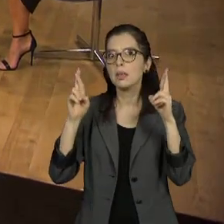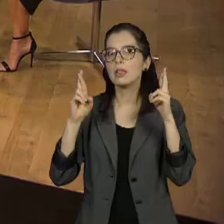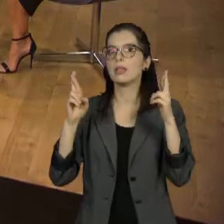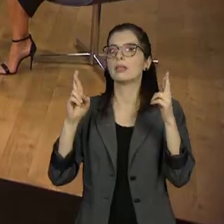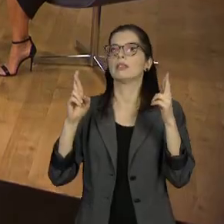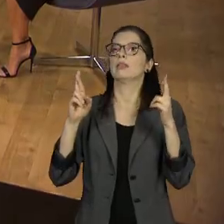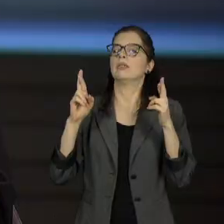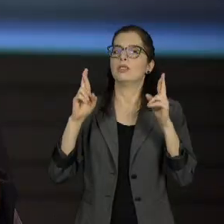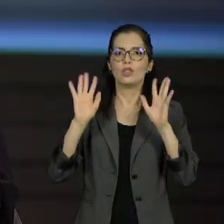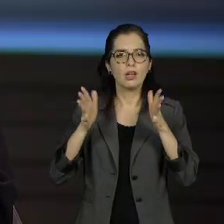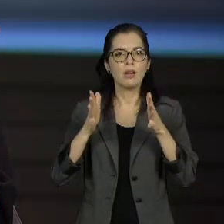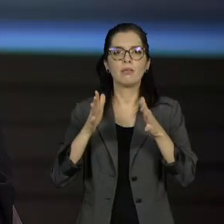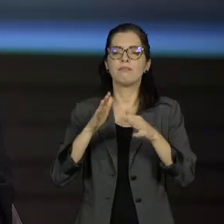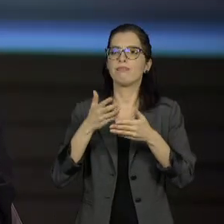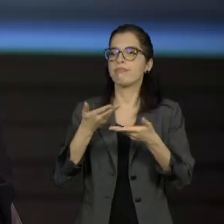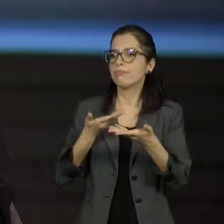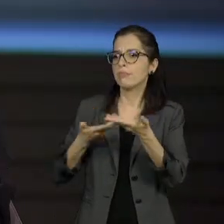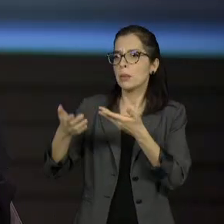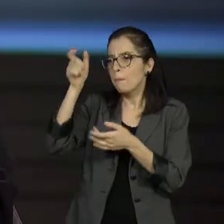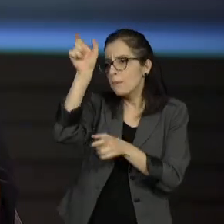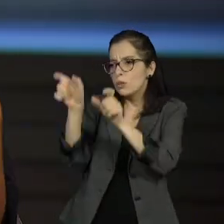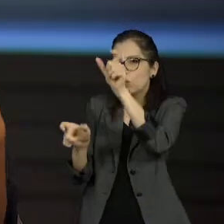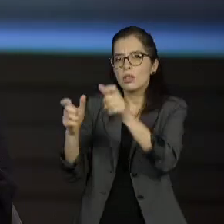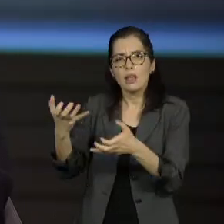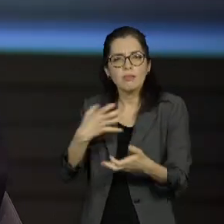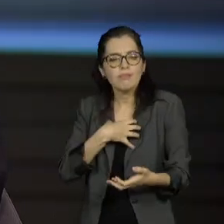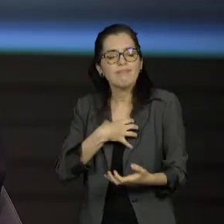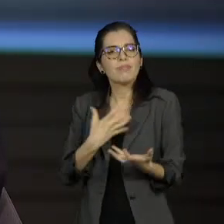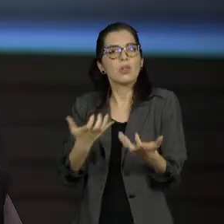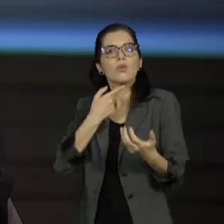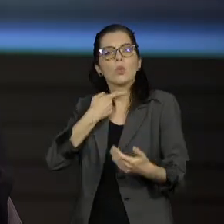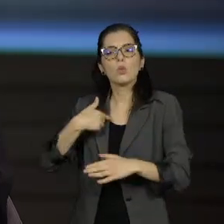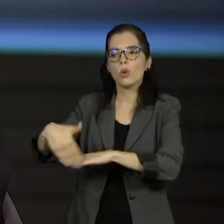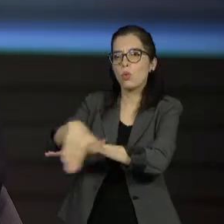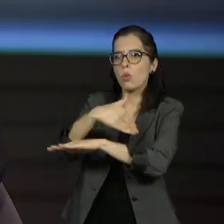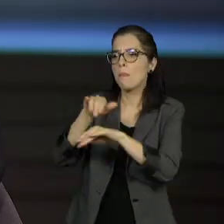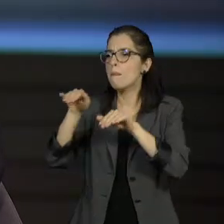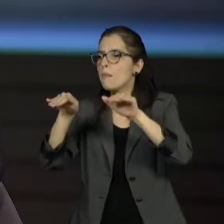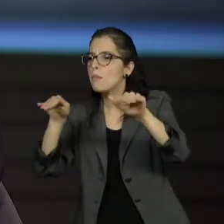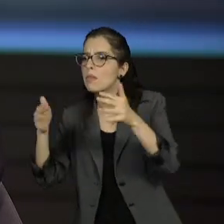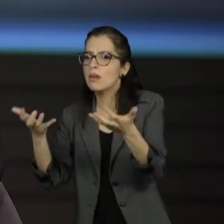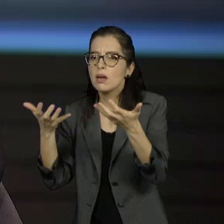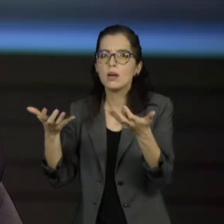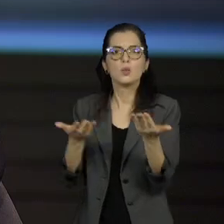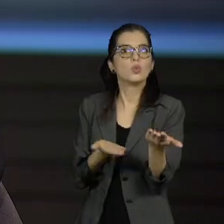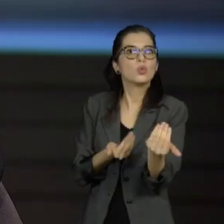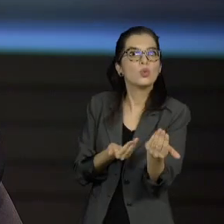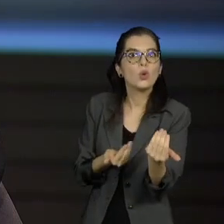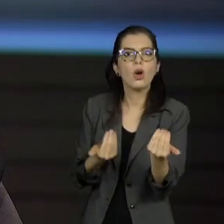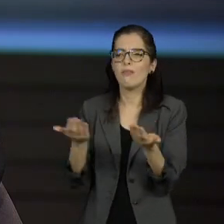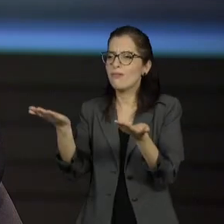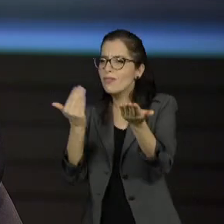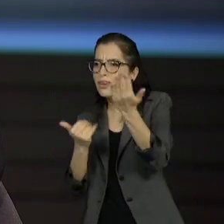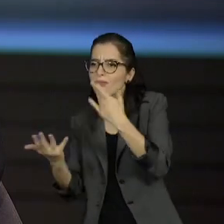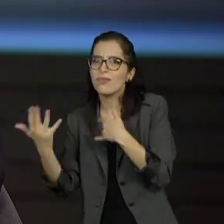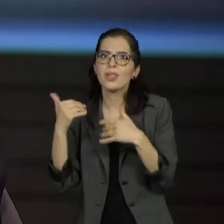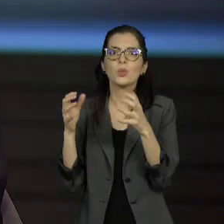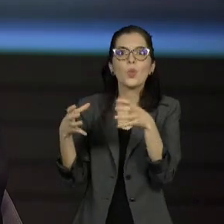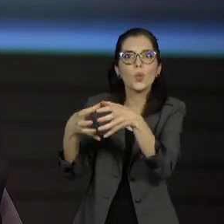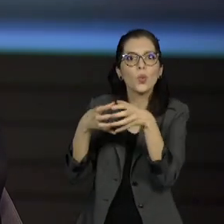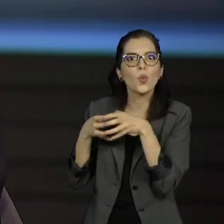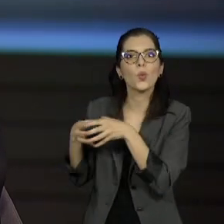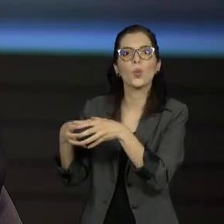corações e mentes, uma campanha com muito vigor de rua, vigor junto à juventude, um uso muito eficaz, muito inteligente das redes sociais.